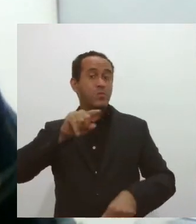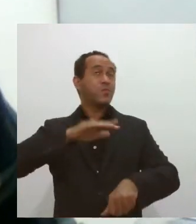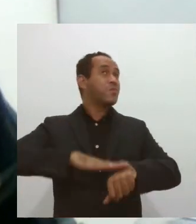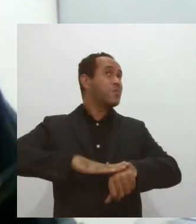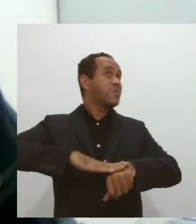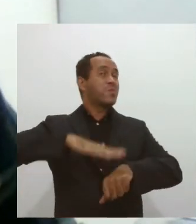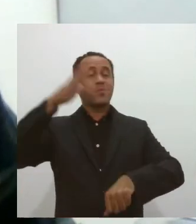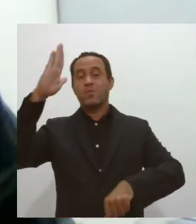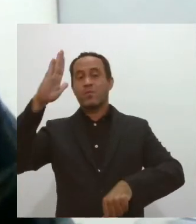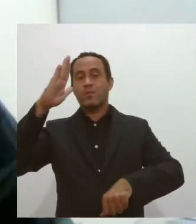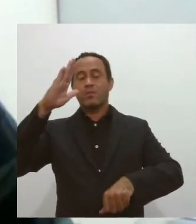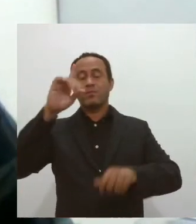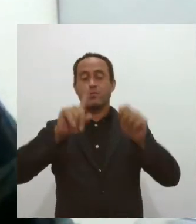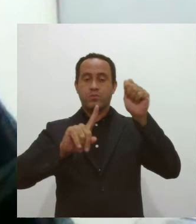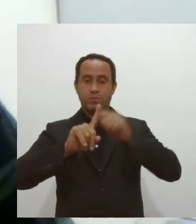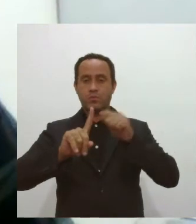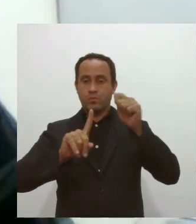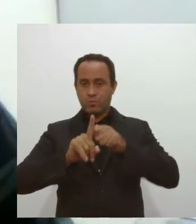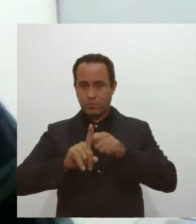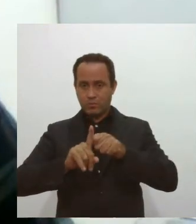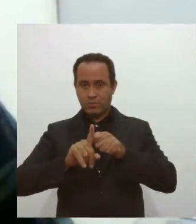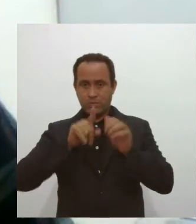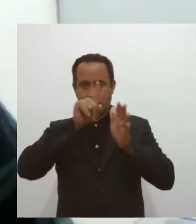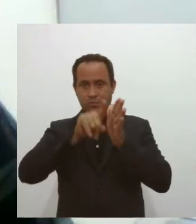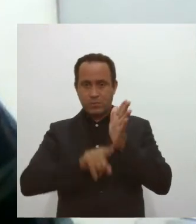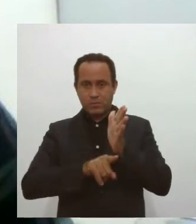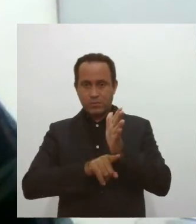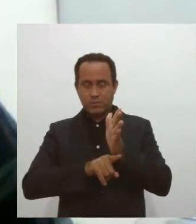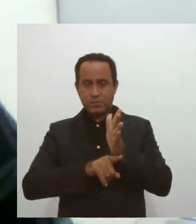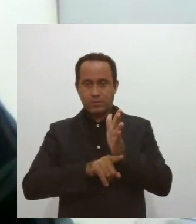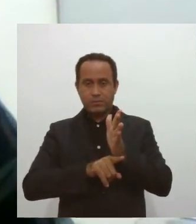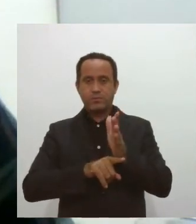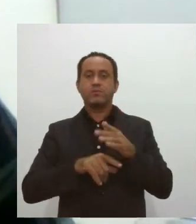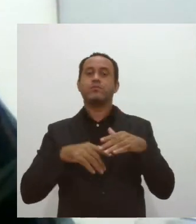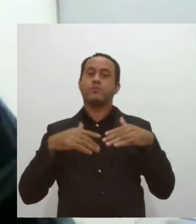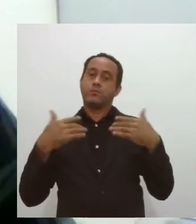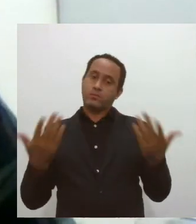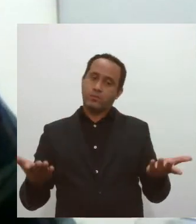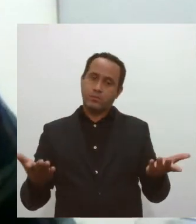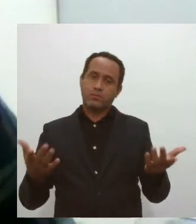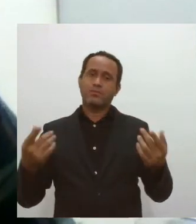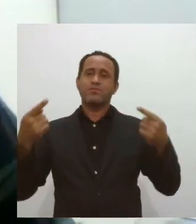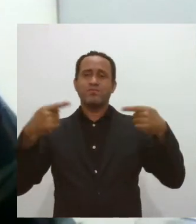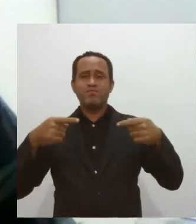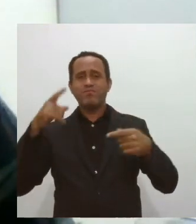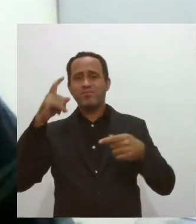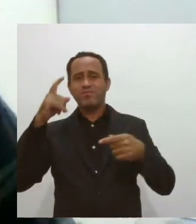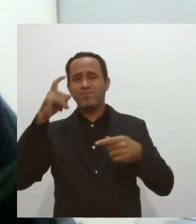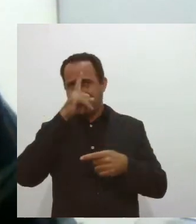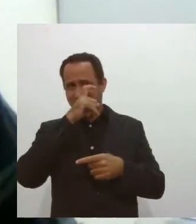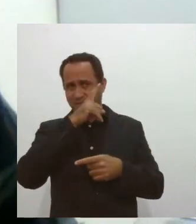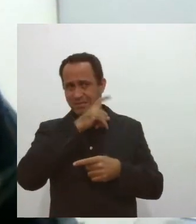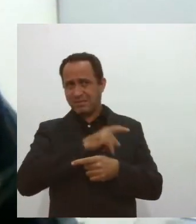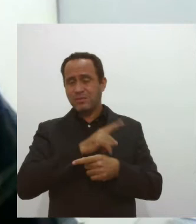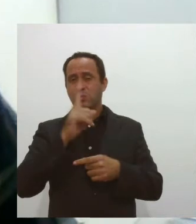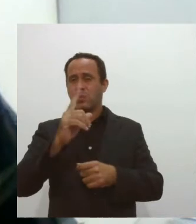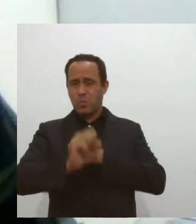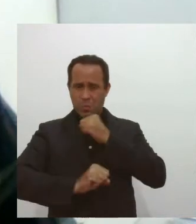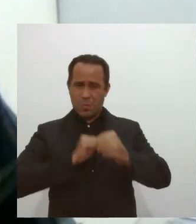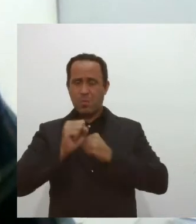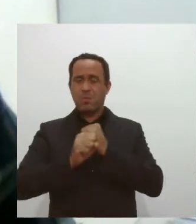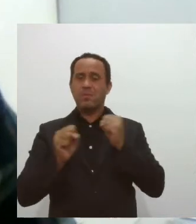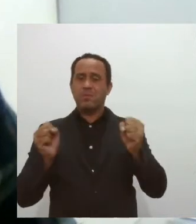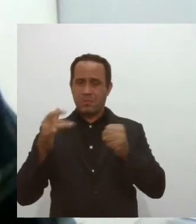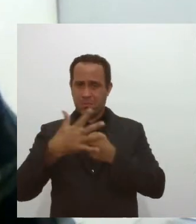de 25 mil por mês. Então, tem sido exaustivo, já após um ano de pandemia,